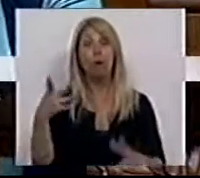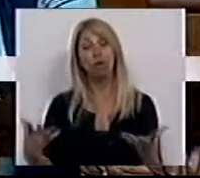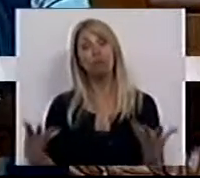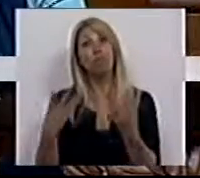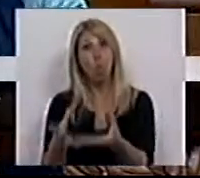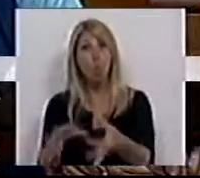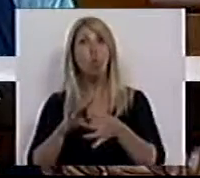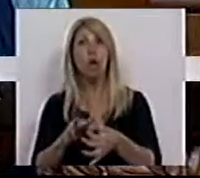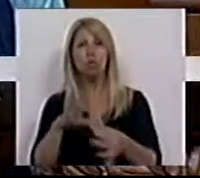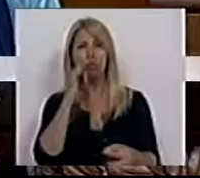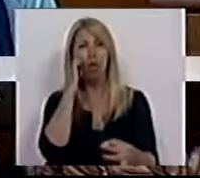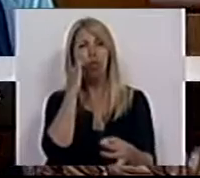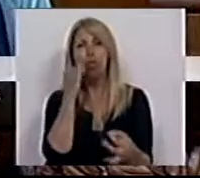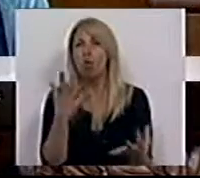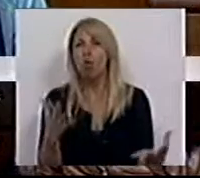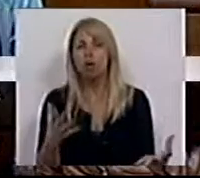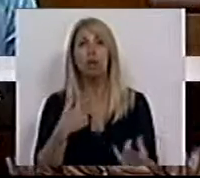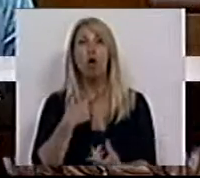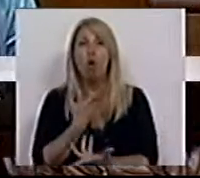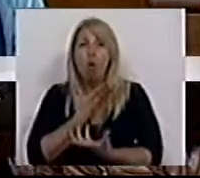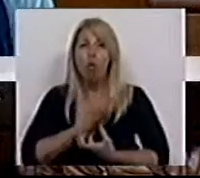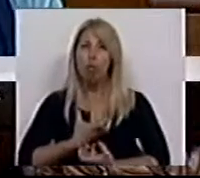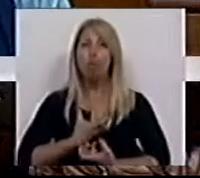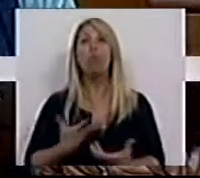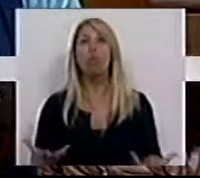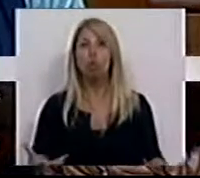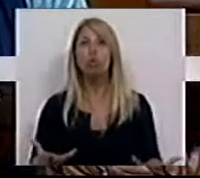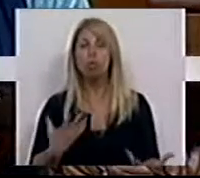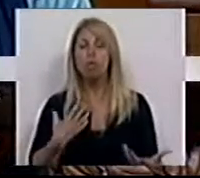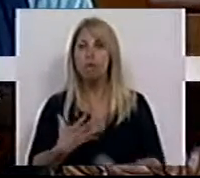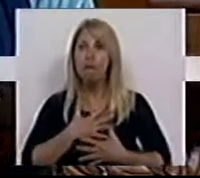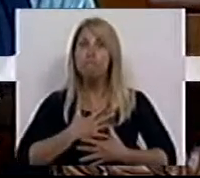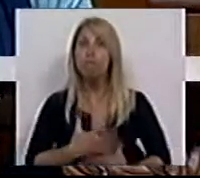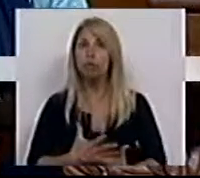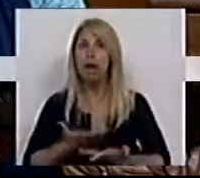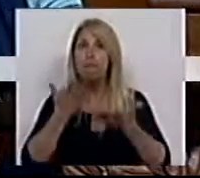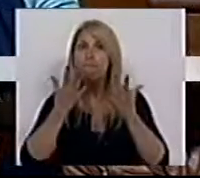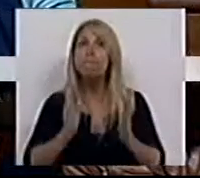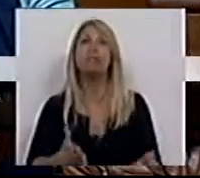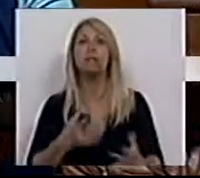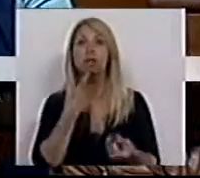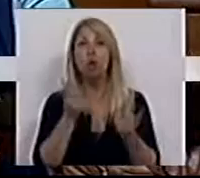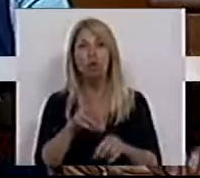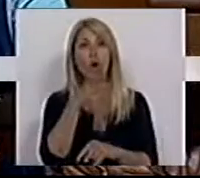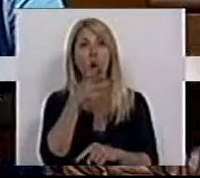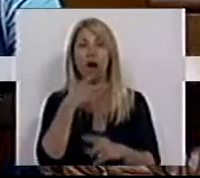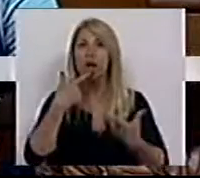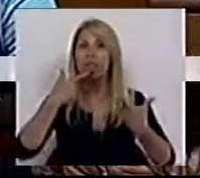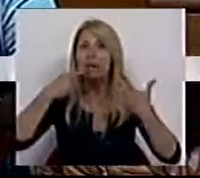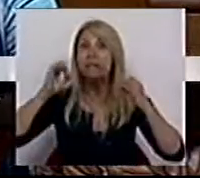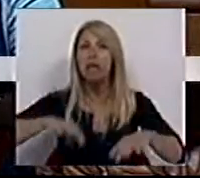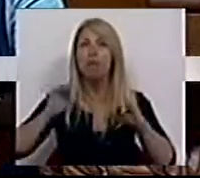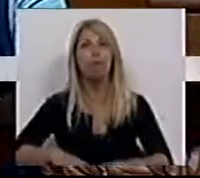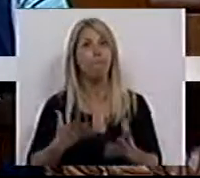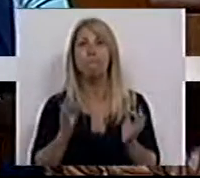luto e na vontade de mudar para que não mais se repita esta tragédia. O grupo de